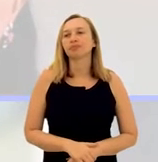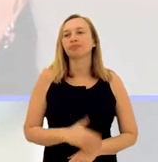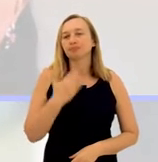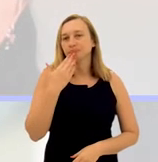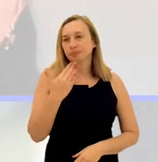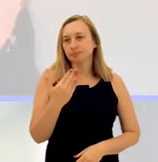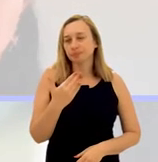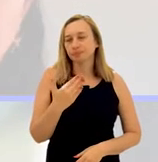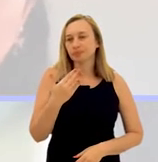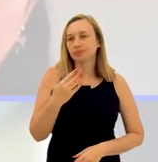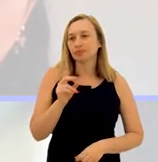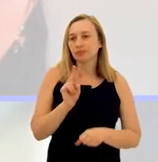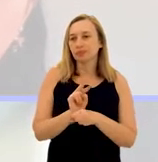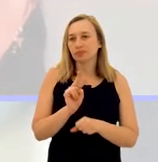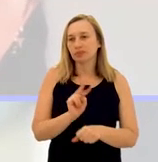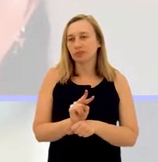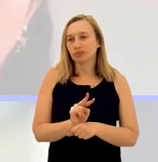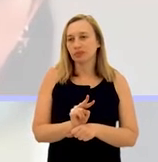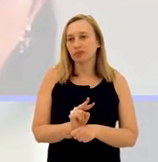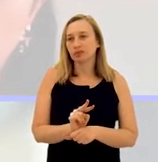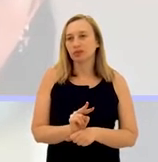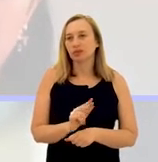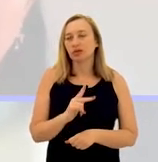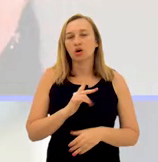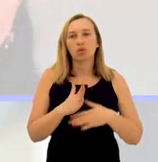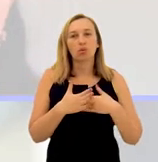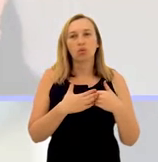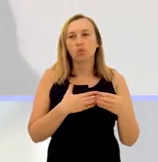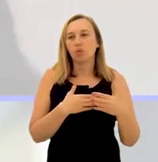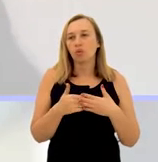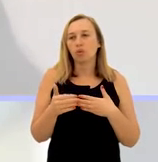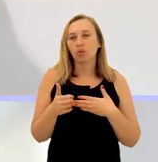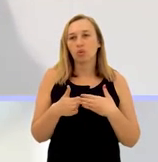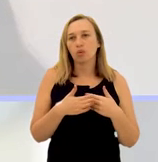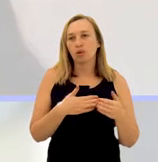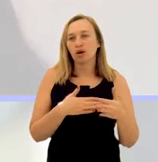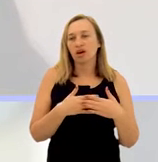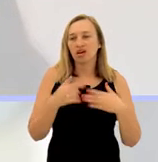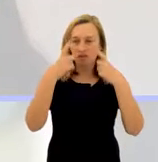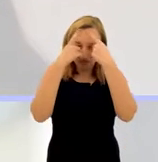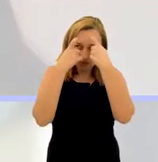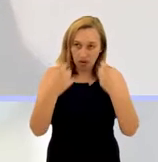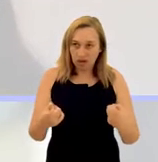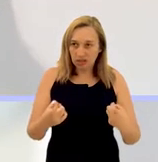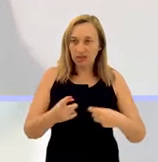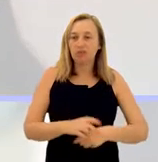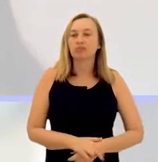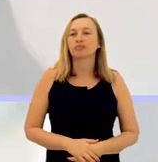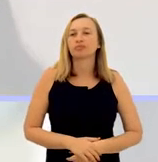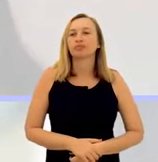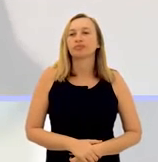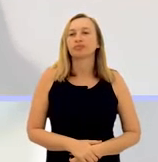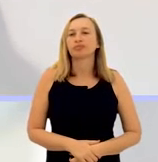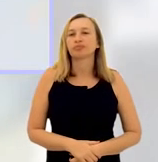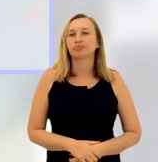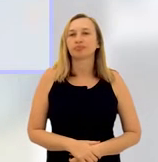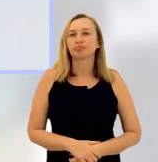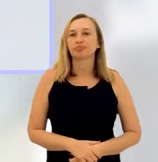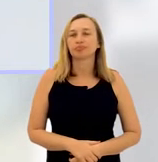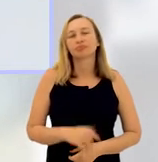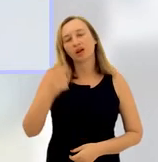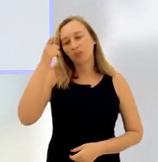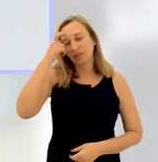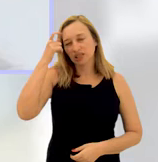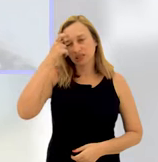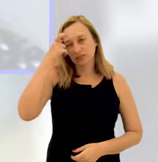solicitar o pedido de medida protetiva por qualquer forma de violência, tá? A gente